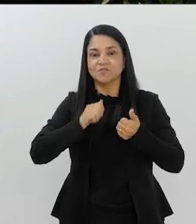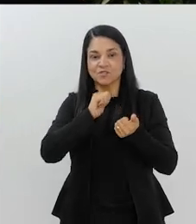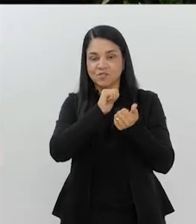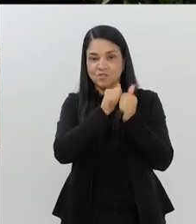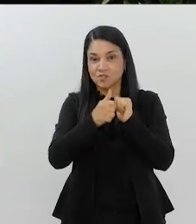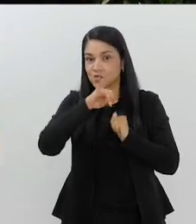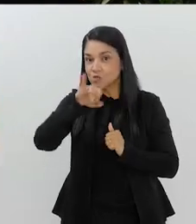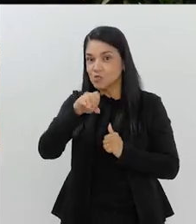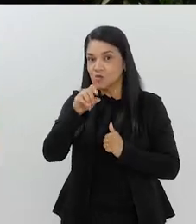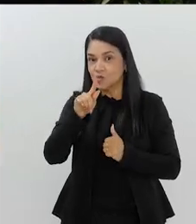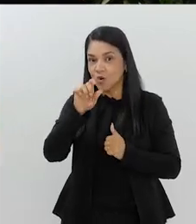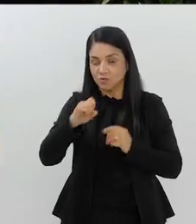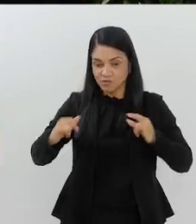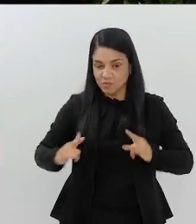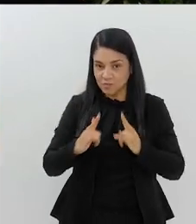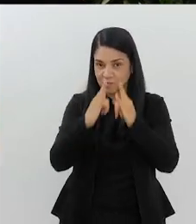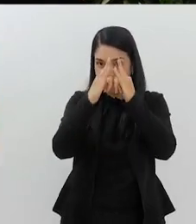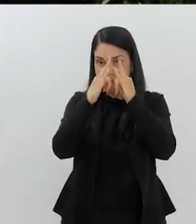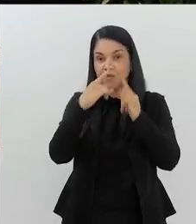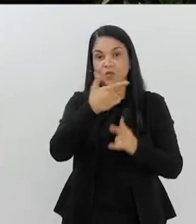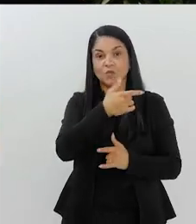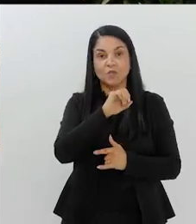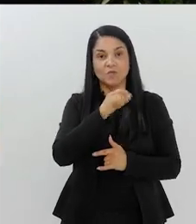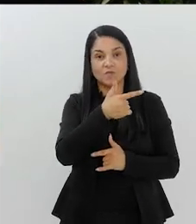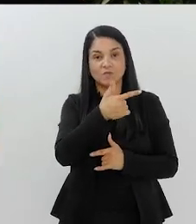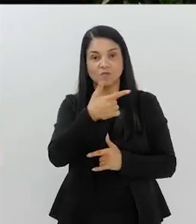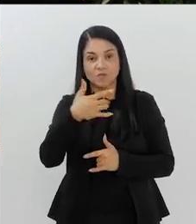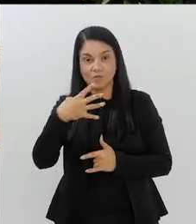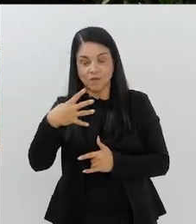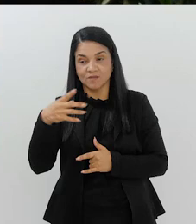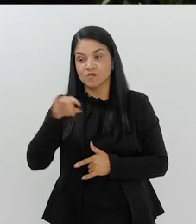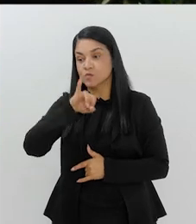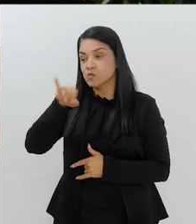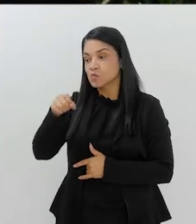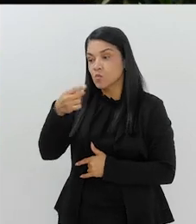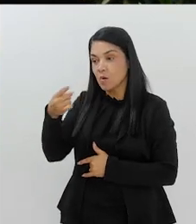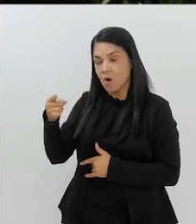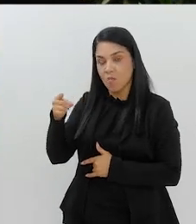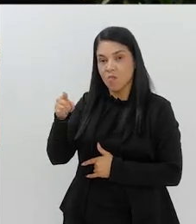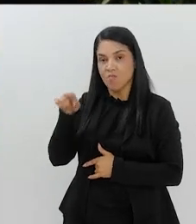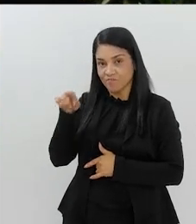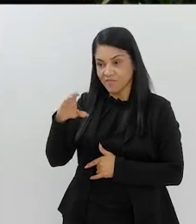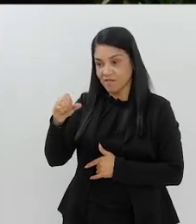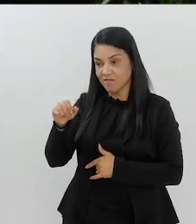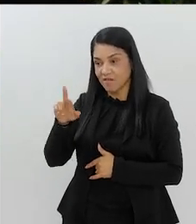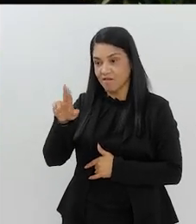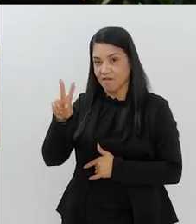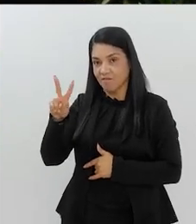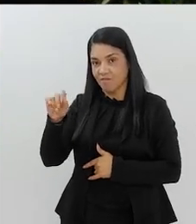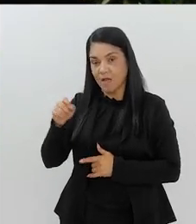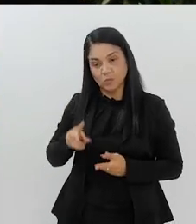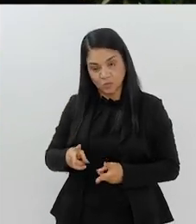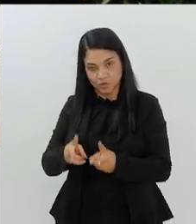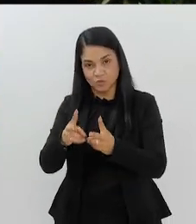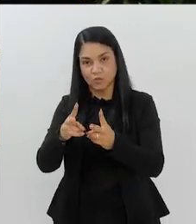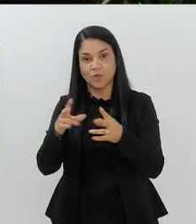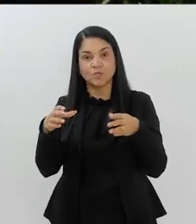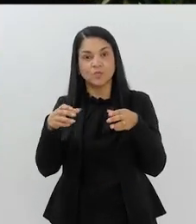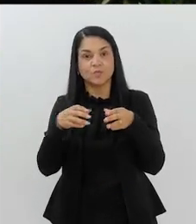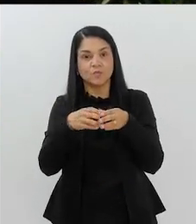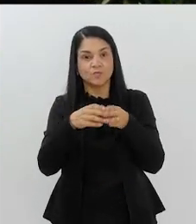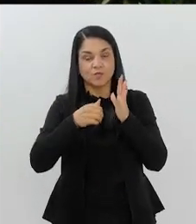Olímpicos de Paris 2024. João Carvalho, dirigente, continua agora no Comitê Brasileiro